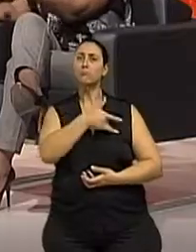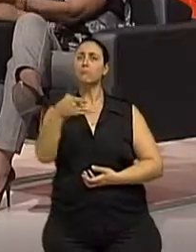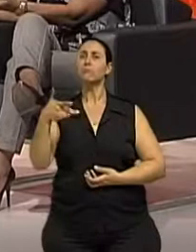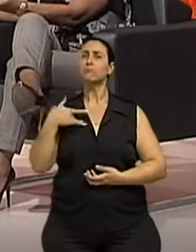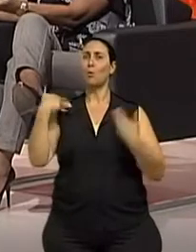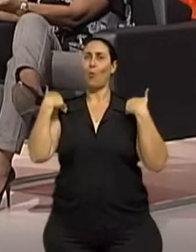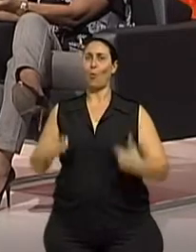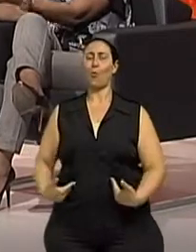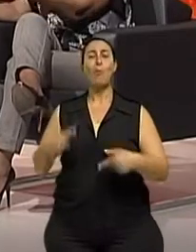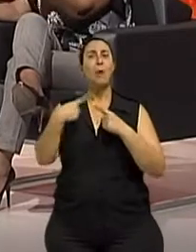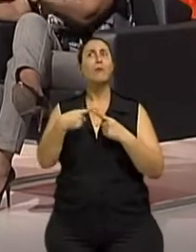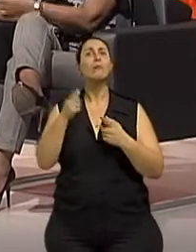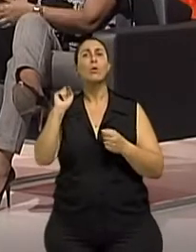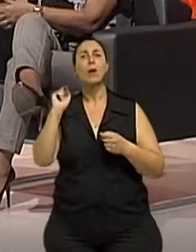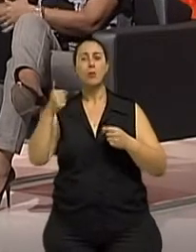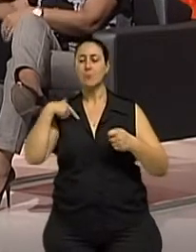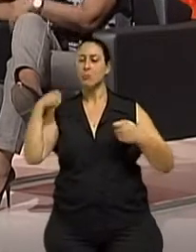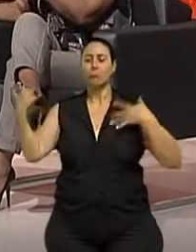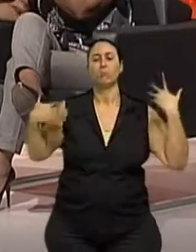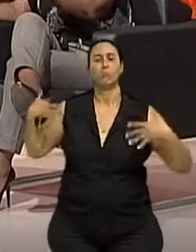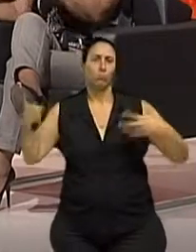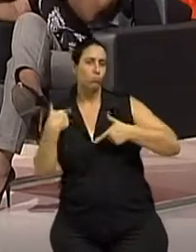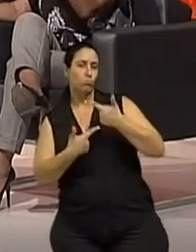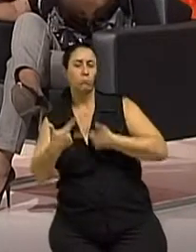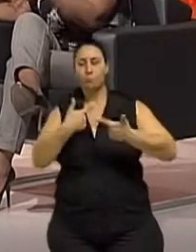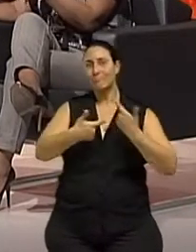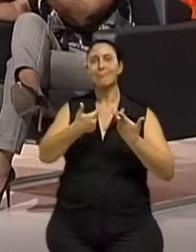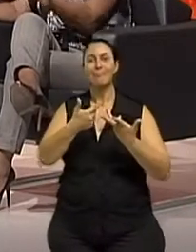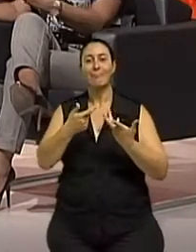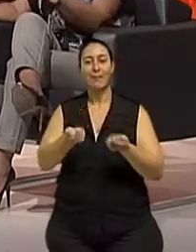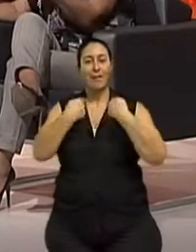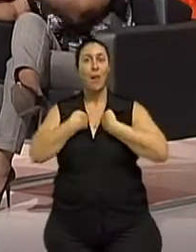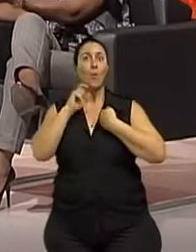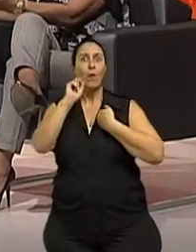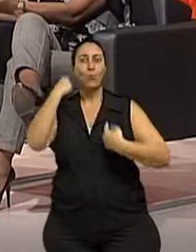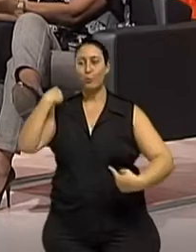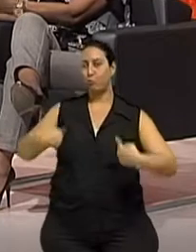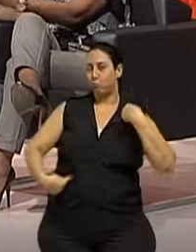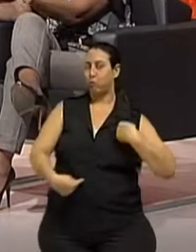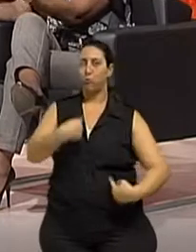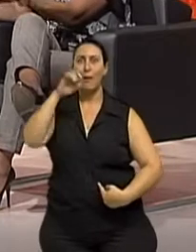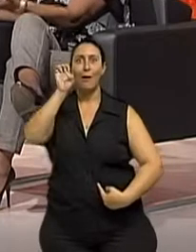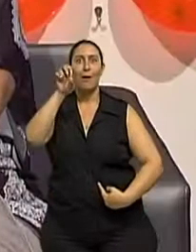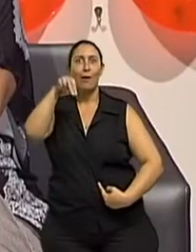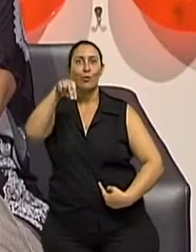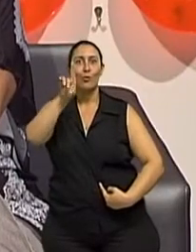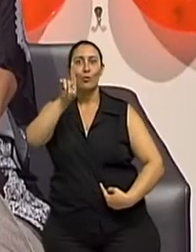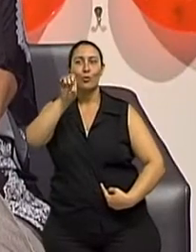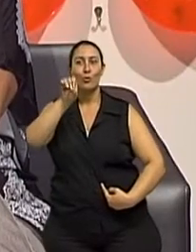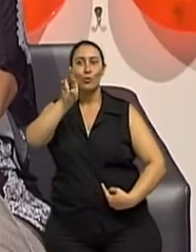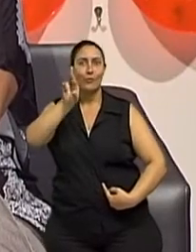esse prazer de fazer. A endorfina está aí para nos provar. Se ela está circulando. Quer dizer, a prevenção até